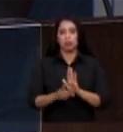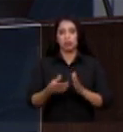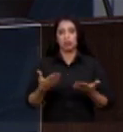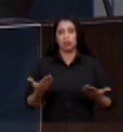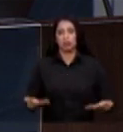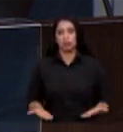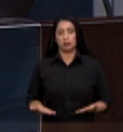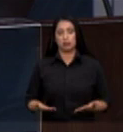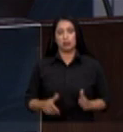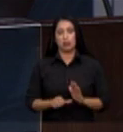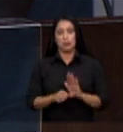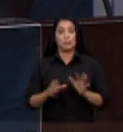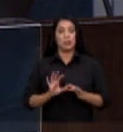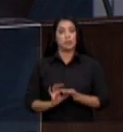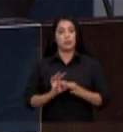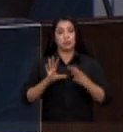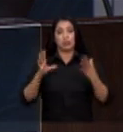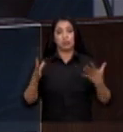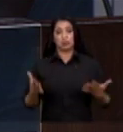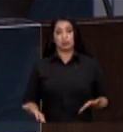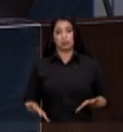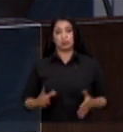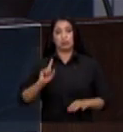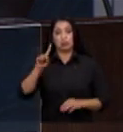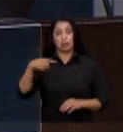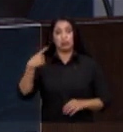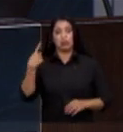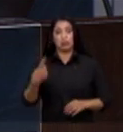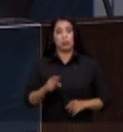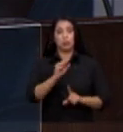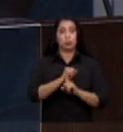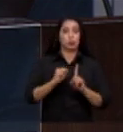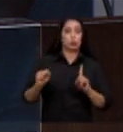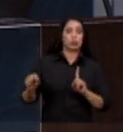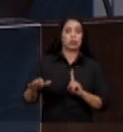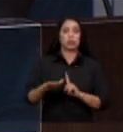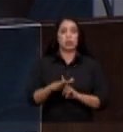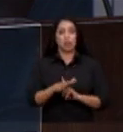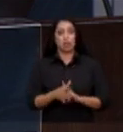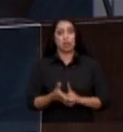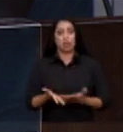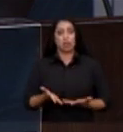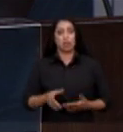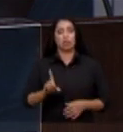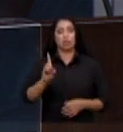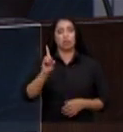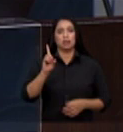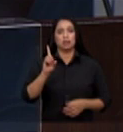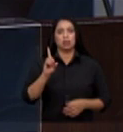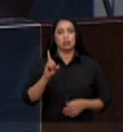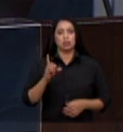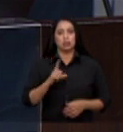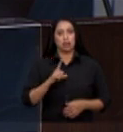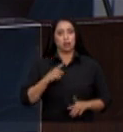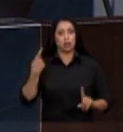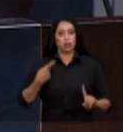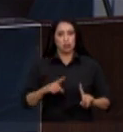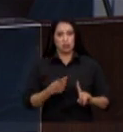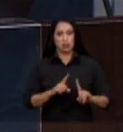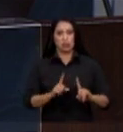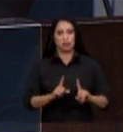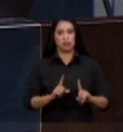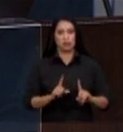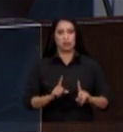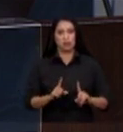primeiro as liberdades depois os jeitos sociais cujo desafio em uma autêntica